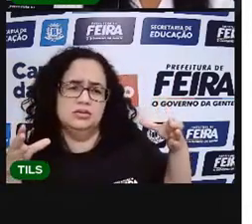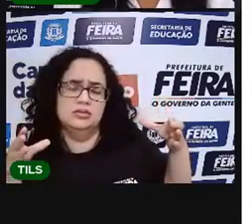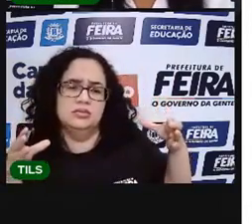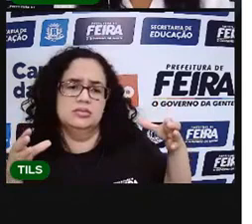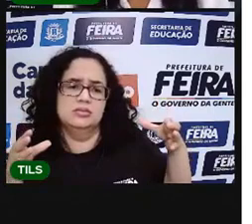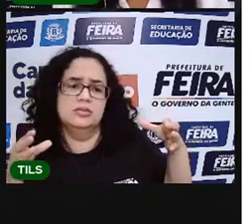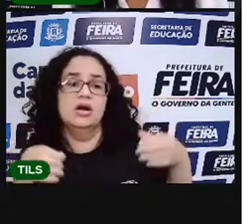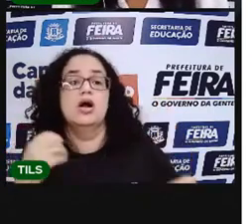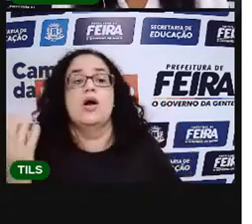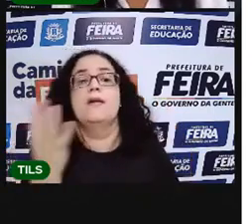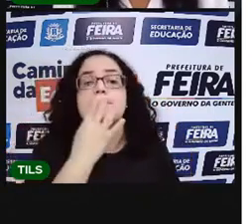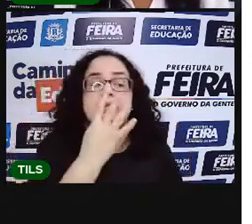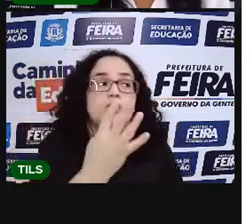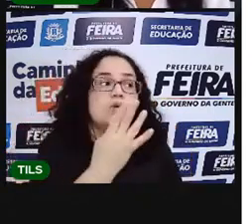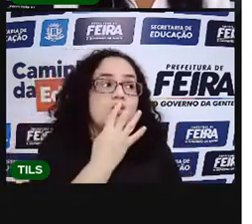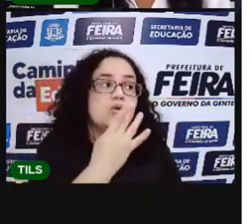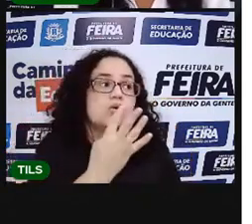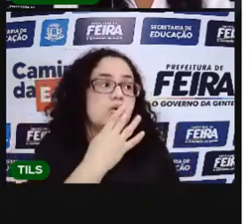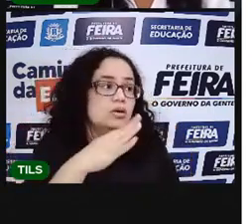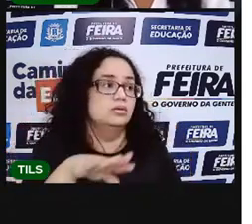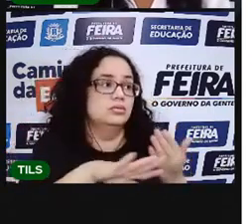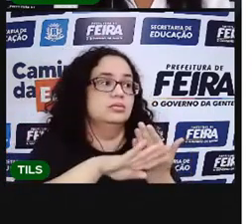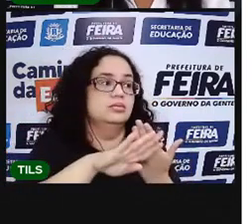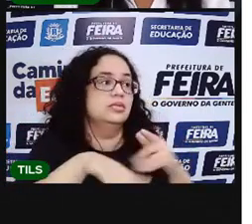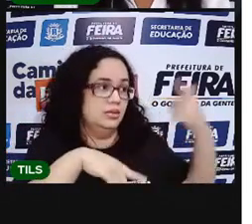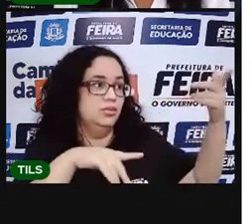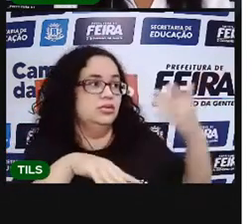Por cor? Vamos separar por cor?